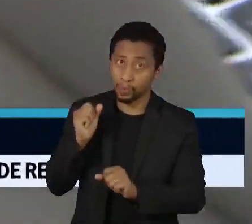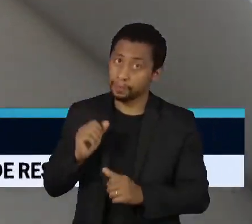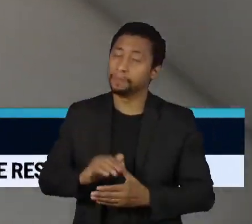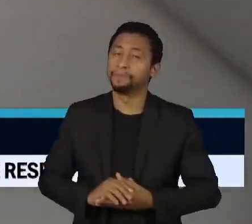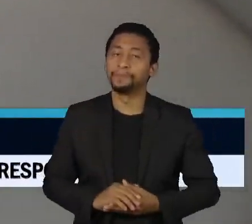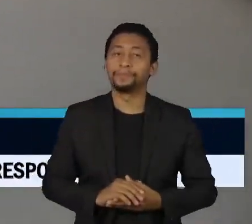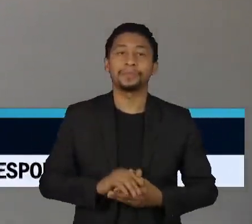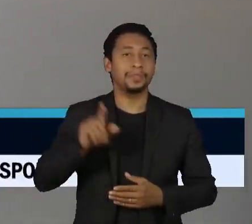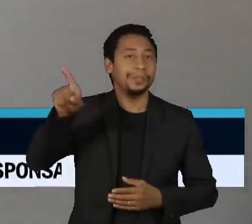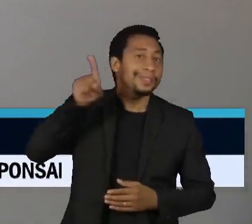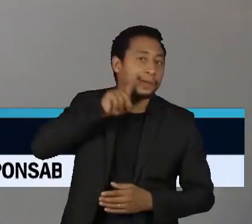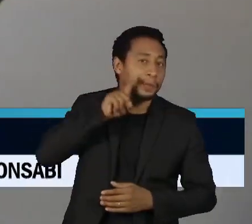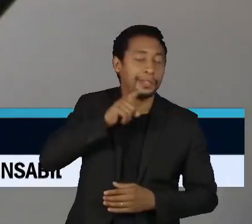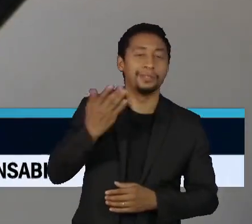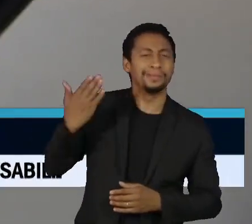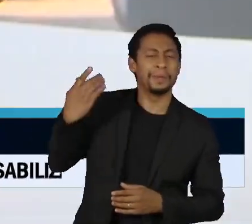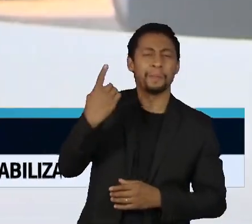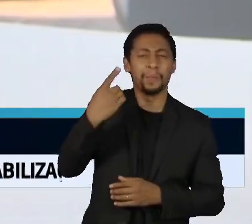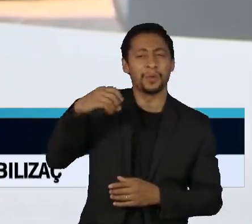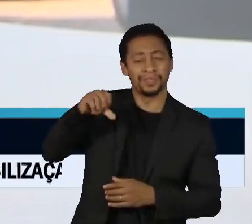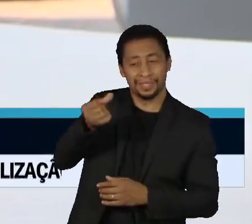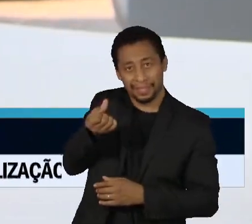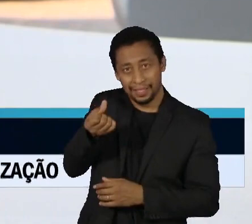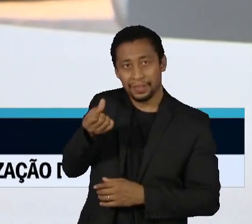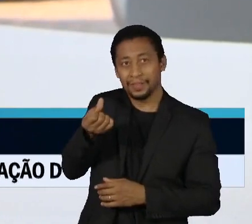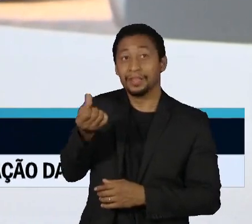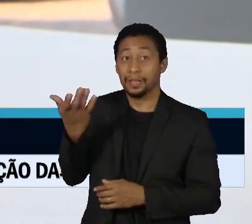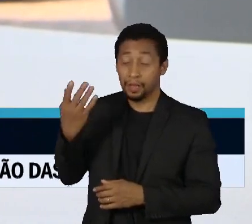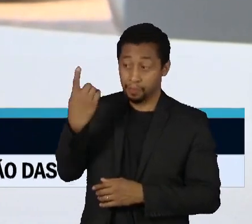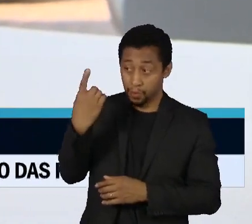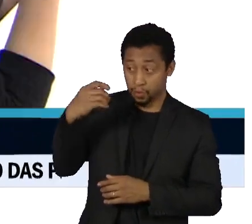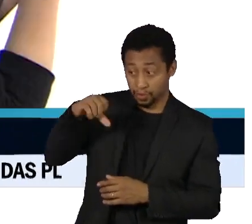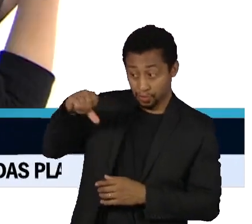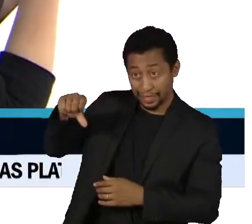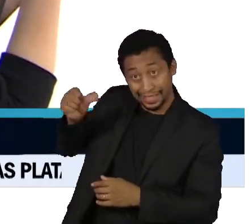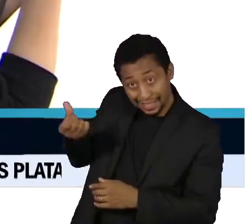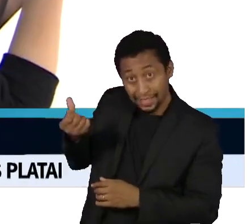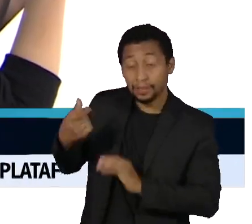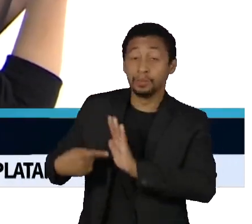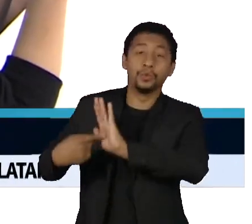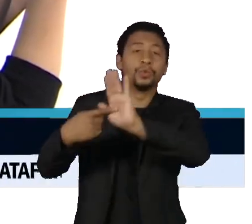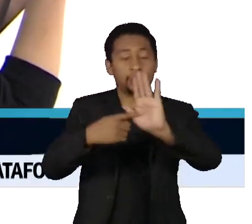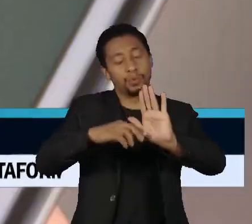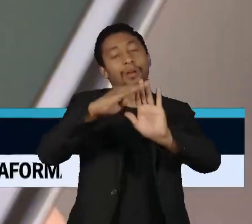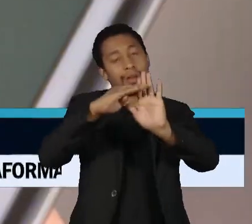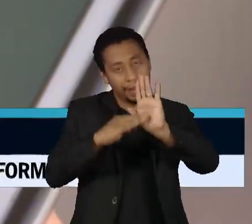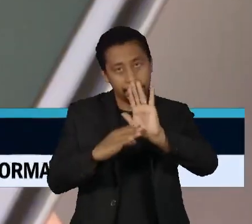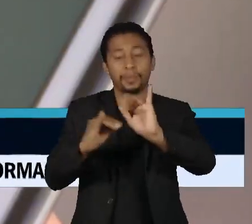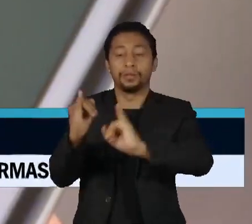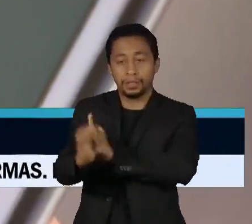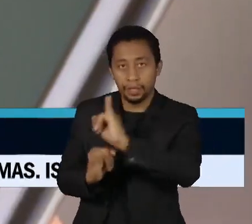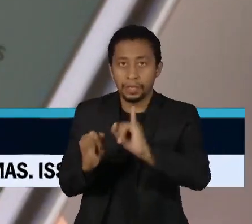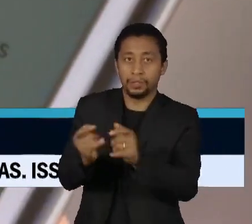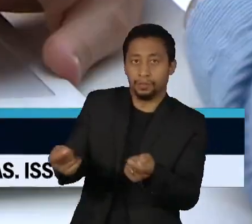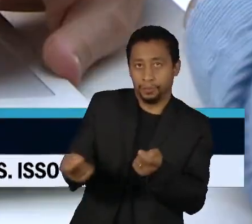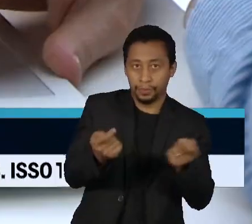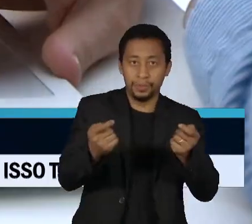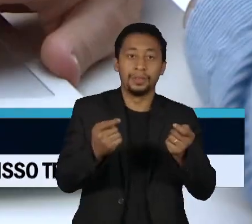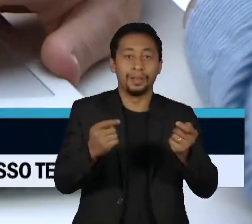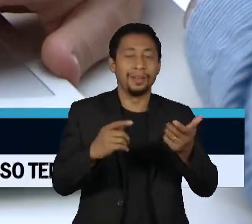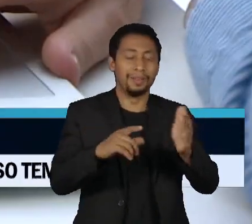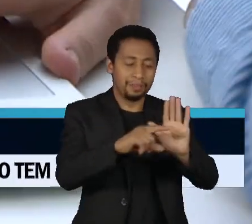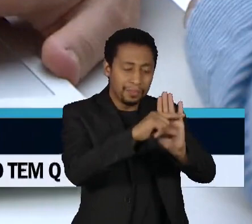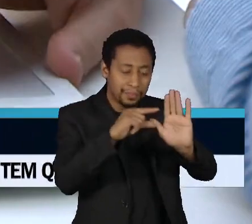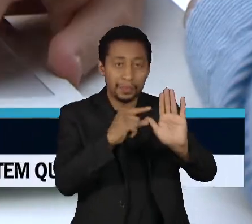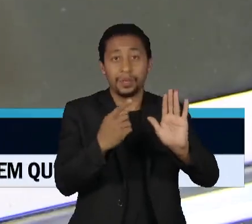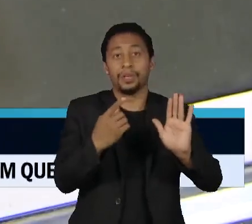Unidos, desde 1996, está em vigor a Lei de Decência nas Comunicações. A sessão 230 foi